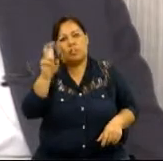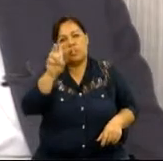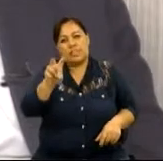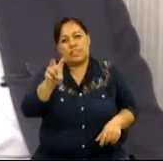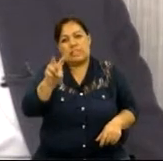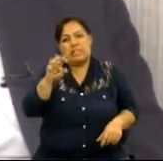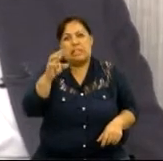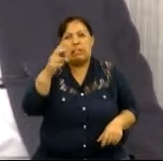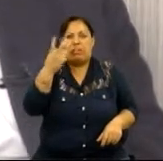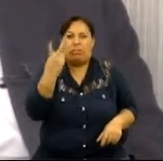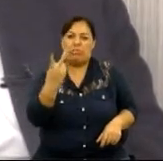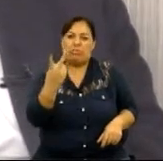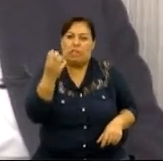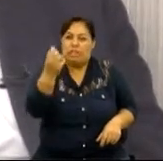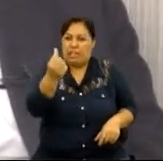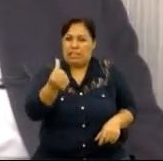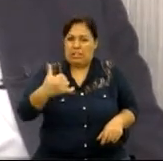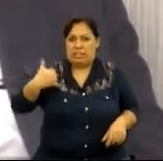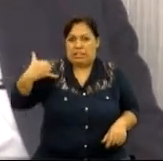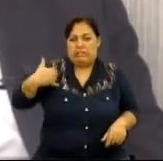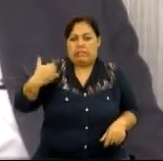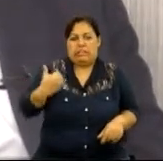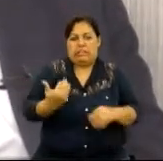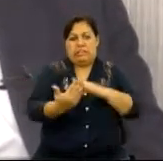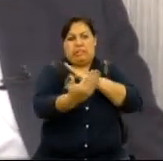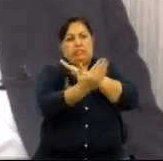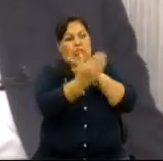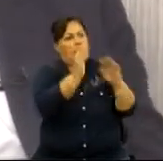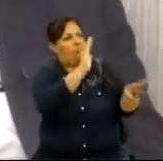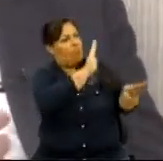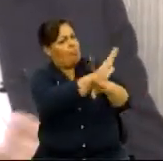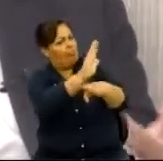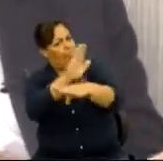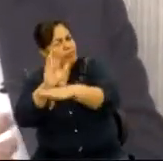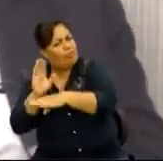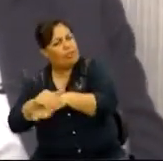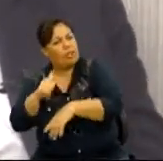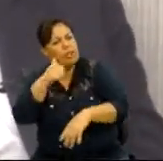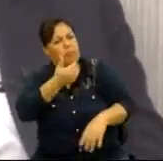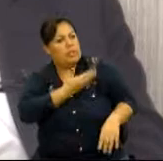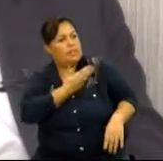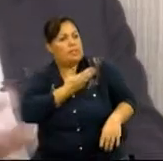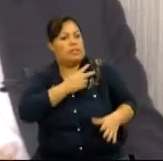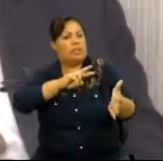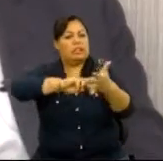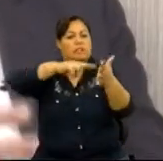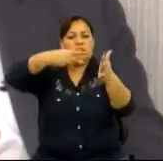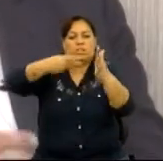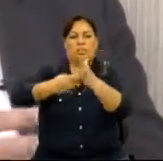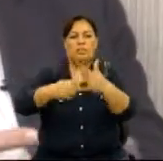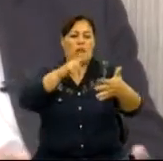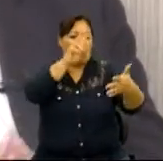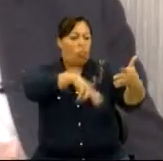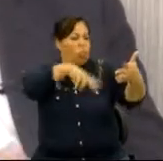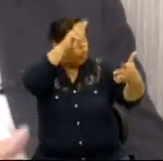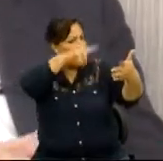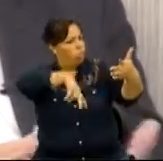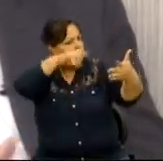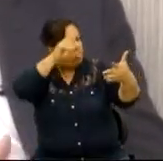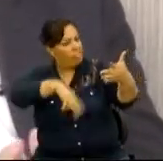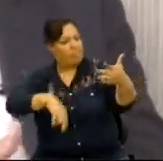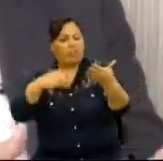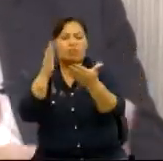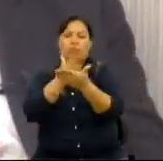Lá pelos 25, 26 anos, ela foi ajudada pelas amigas na transcrição de livros, elas faziam